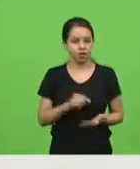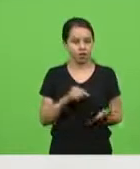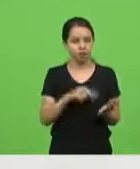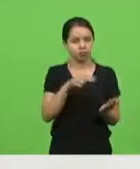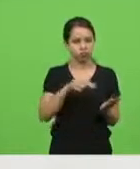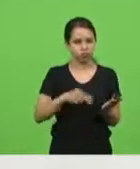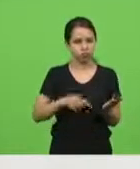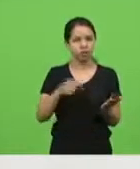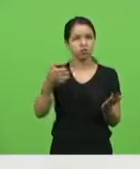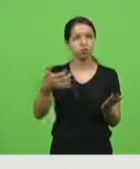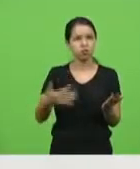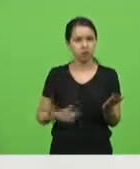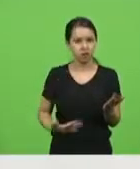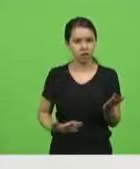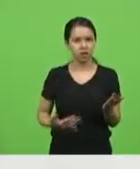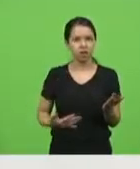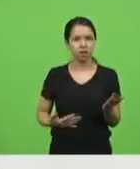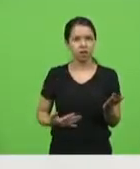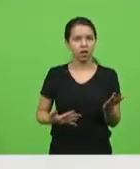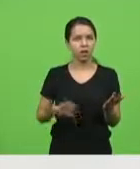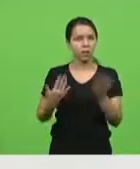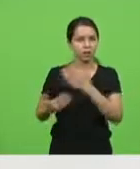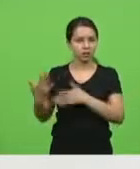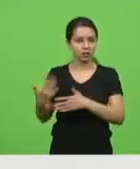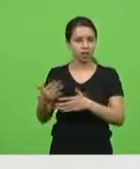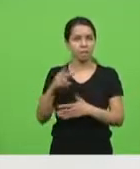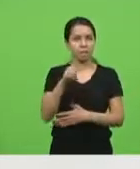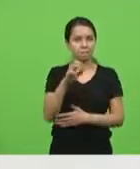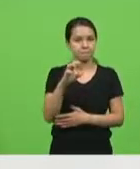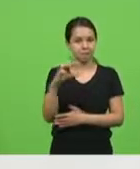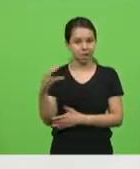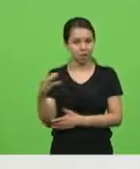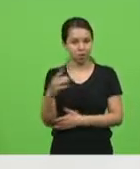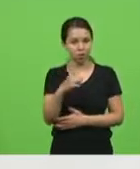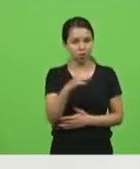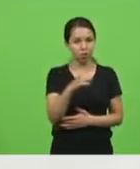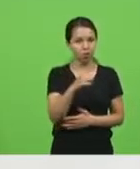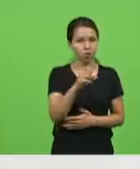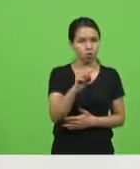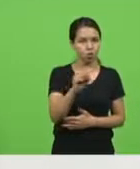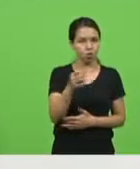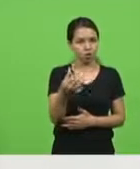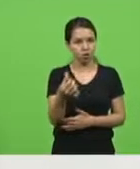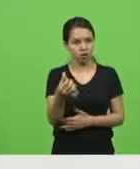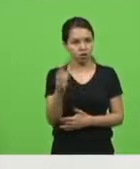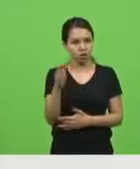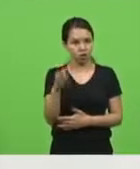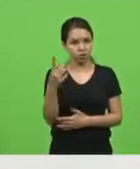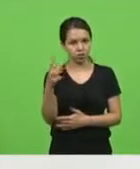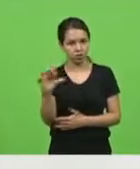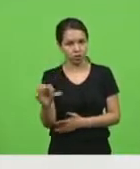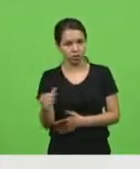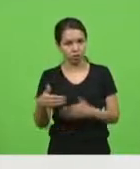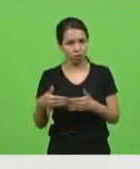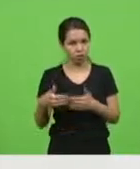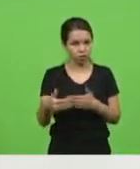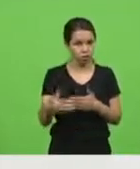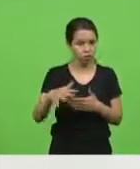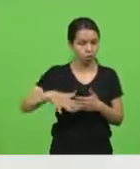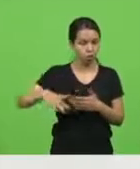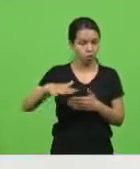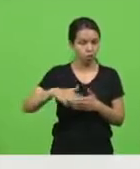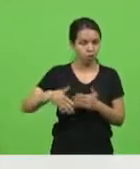Desde que a PEC 186 de 2019, que iniciou sua tramitação no Senado Federal, foi pautada na Câmara de